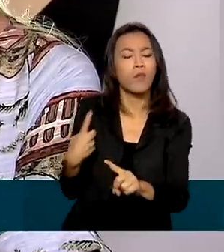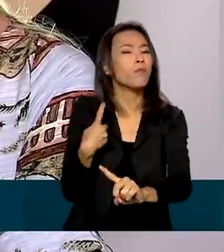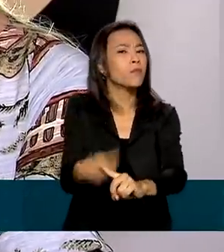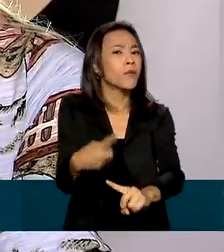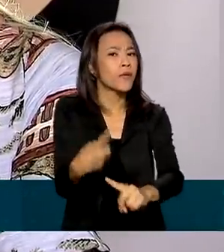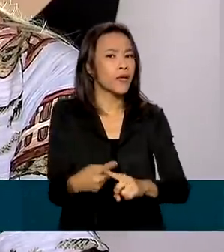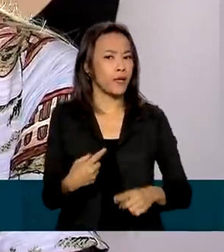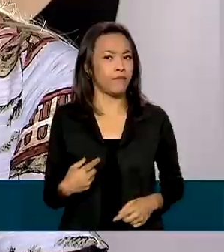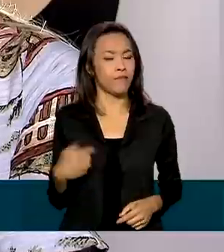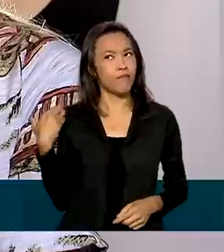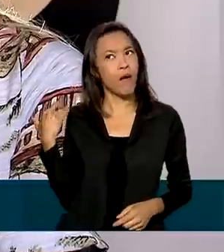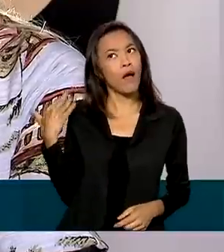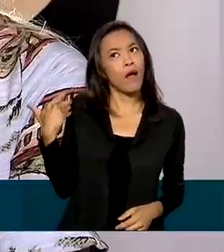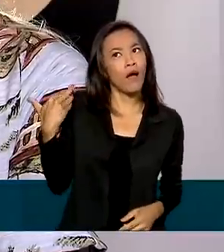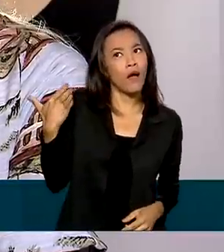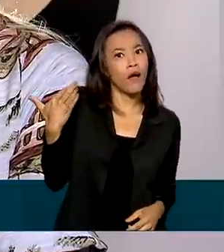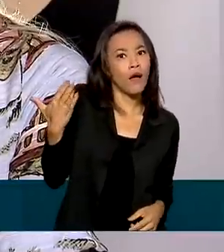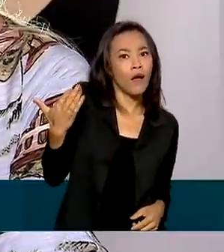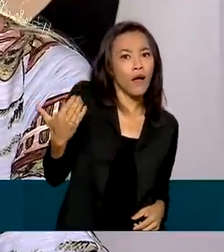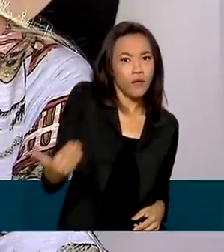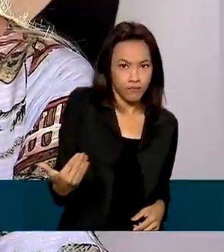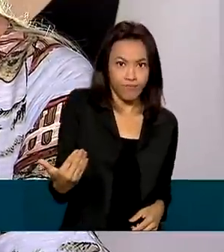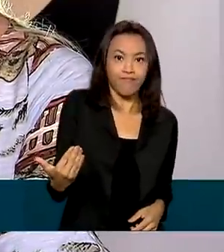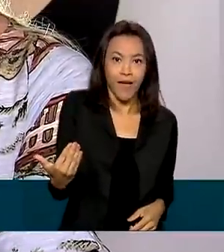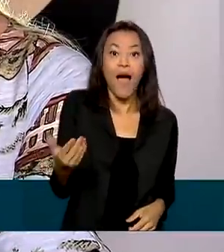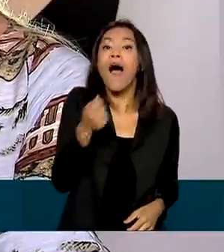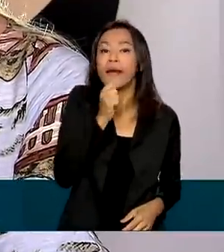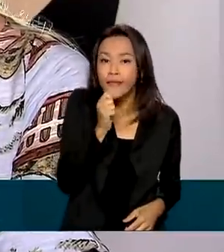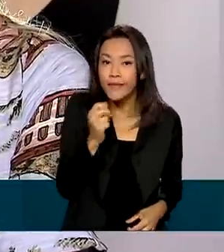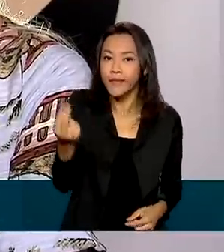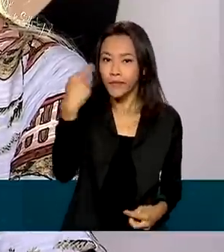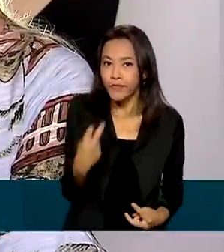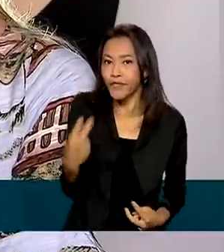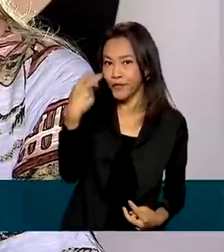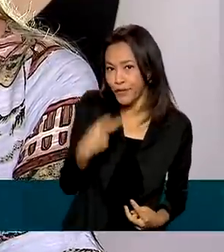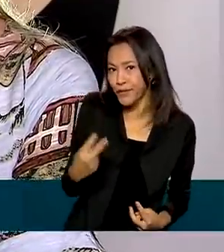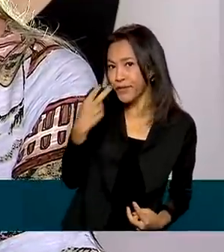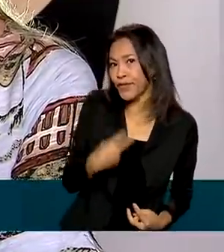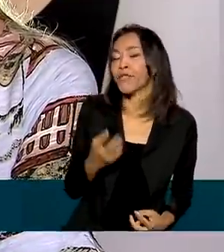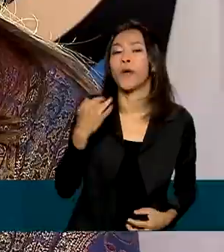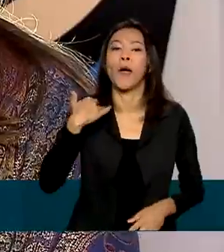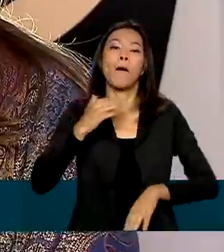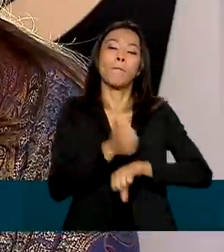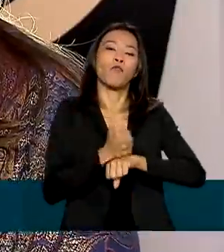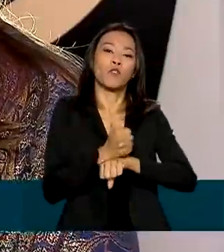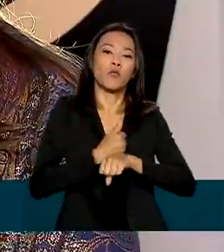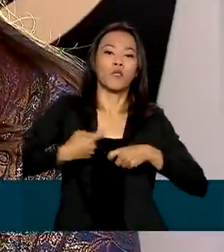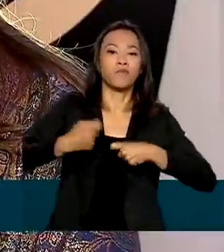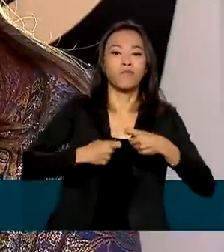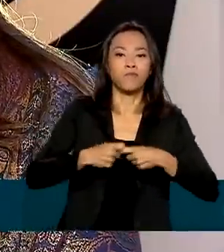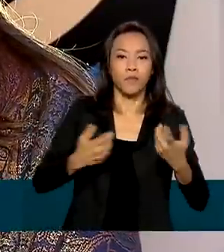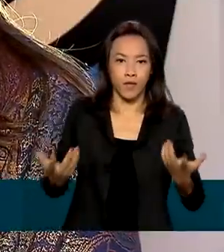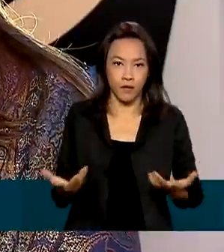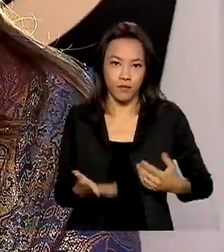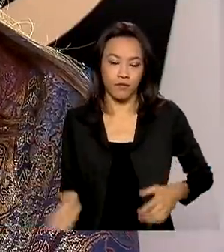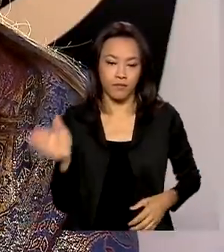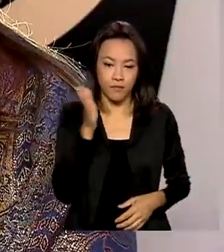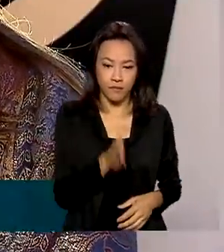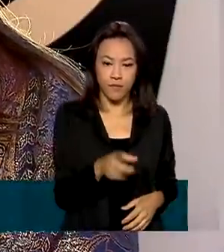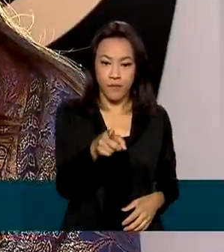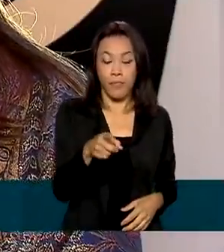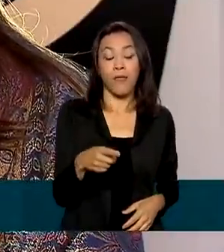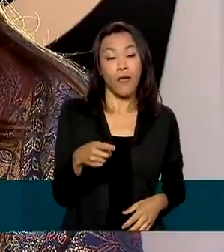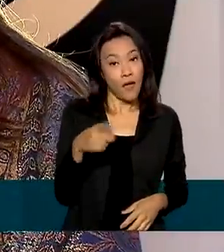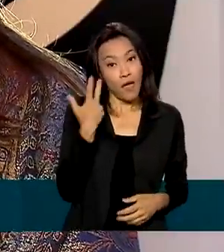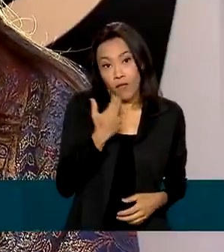culturalmente nós somos vistas ainda como profissionais do sexo. É muito comum que a gente veja pessoas